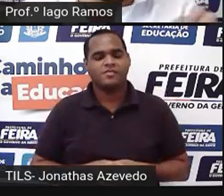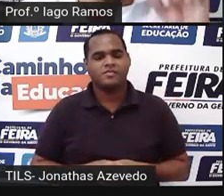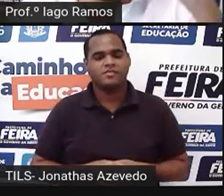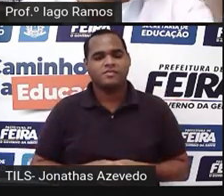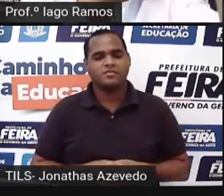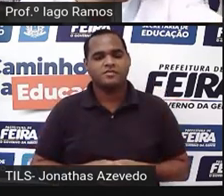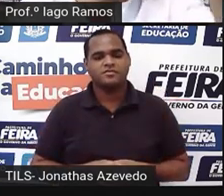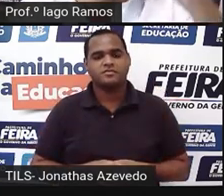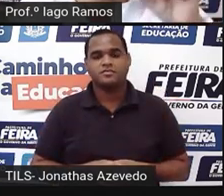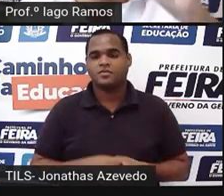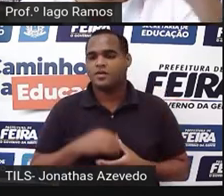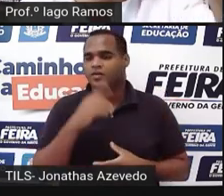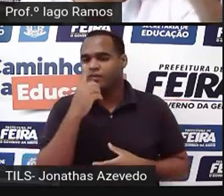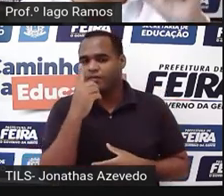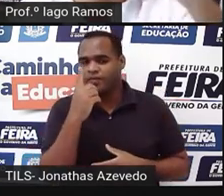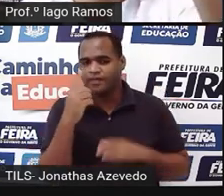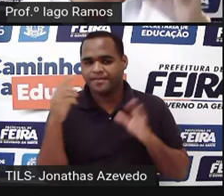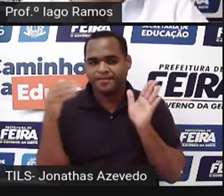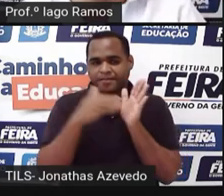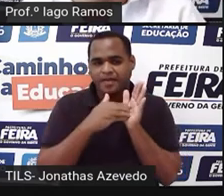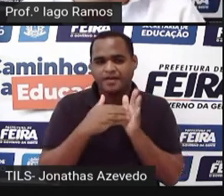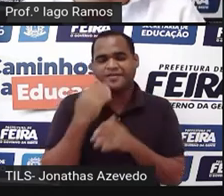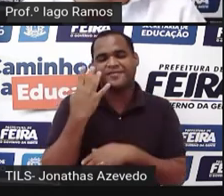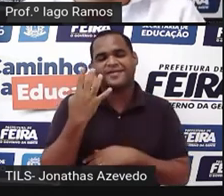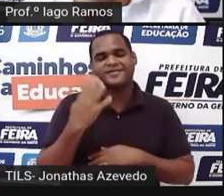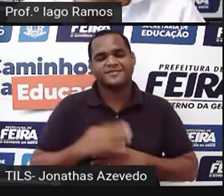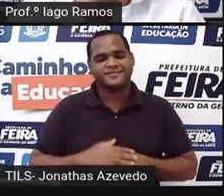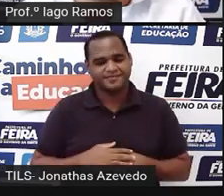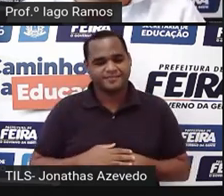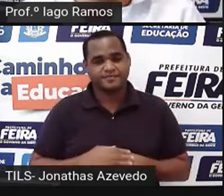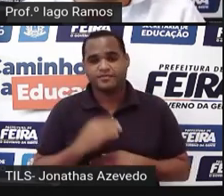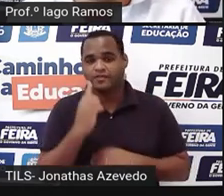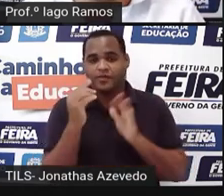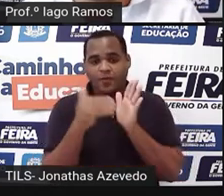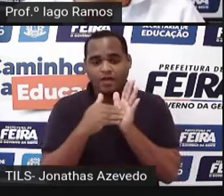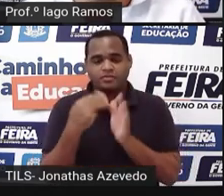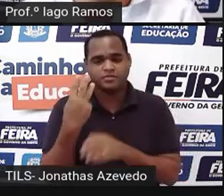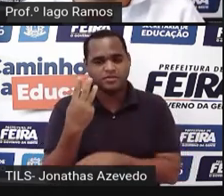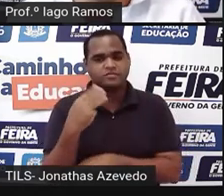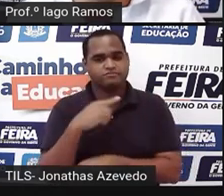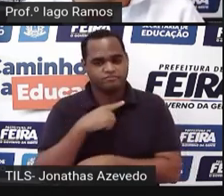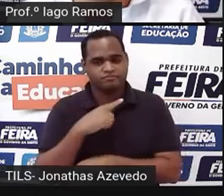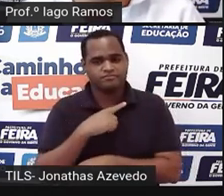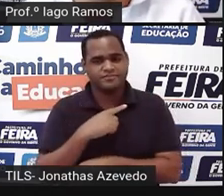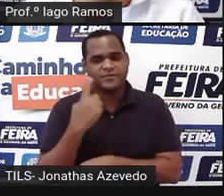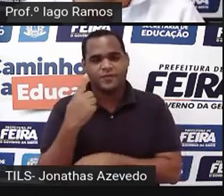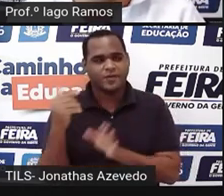Vai do 1 até o 4, então do 1 até o 4 é 3, então esse lado vai medir 3.